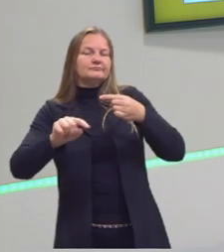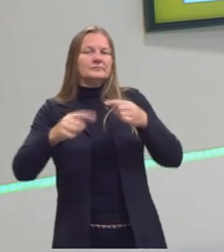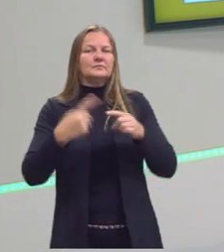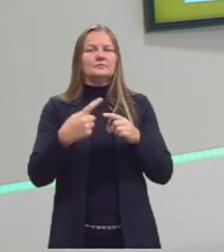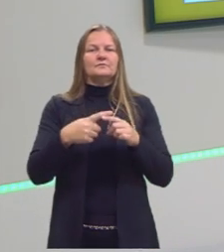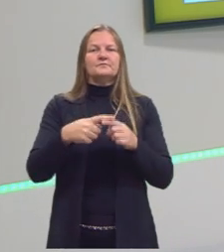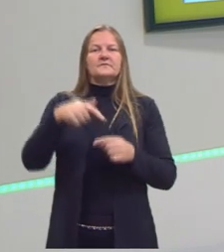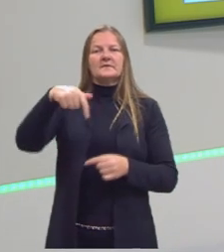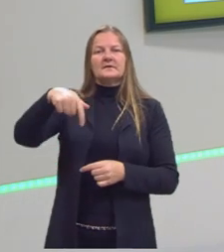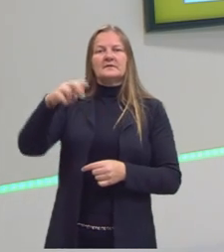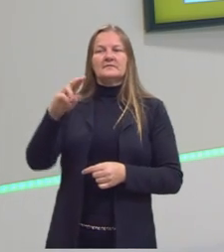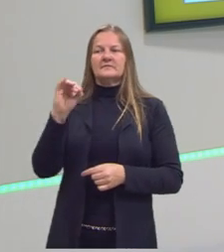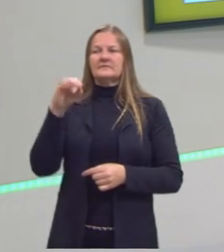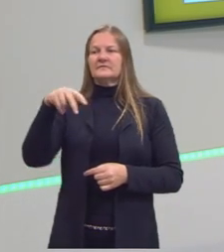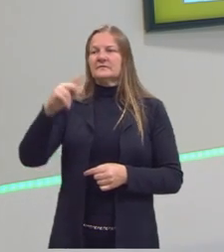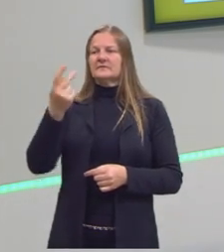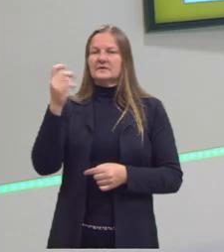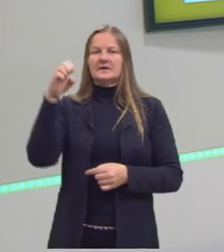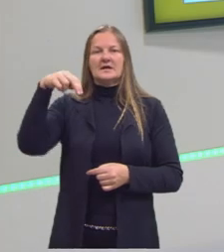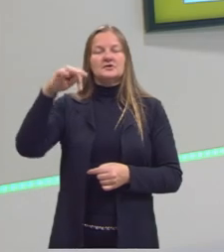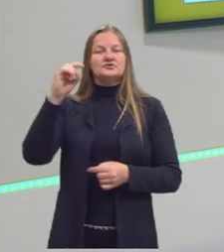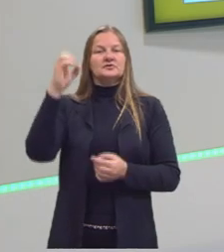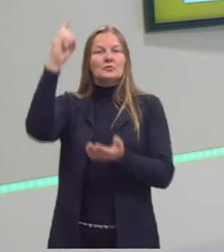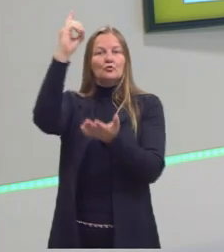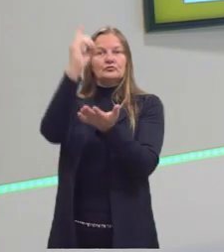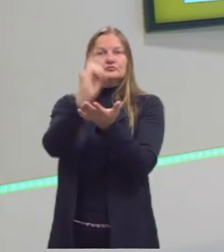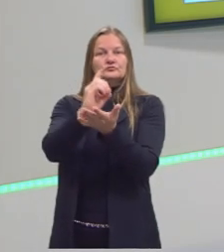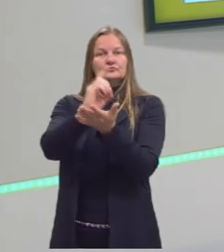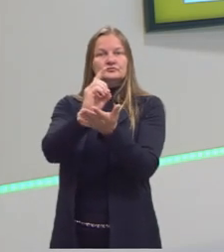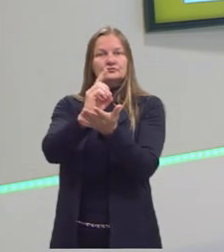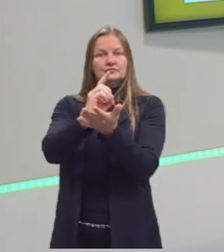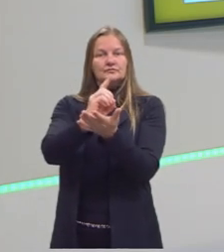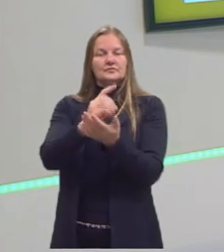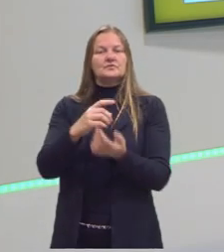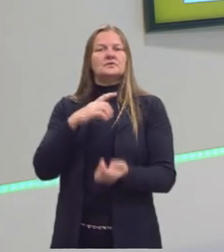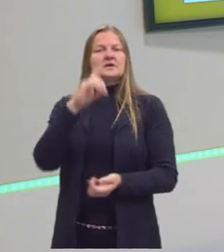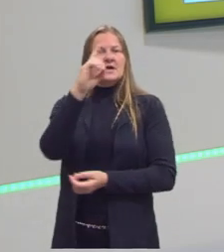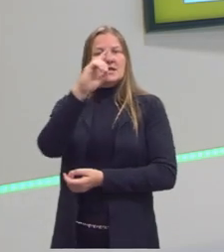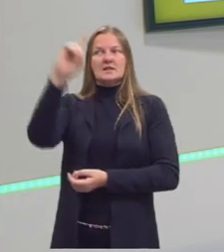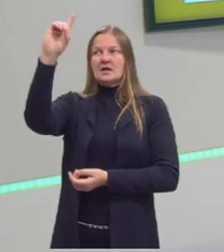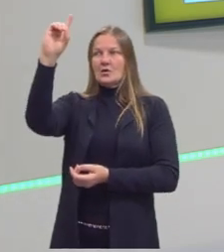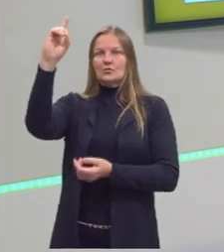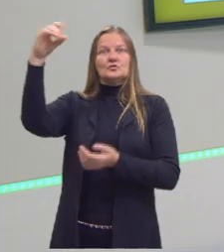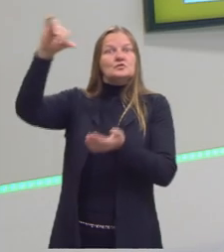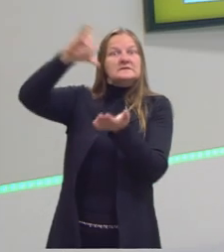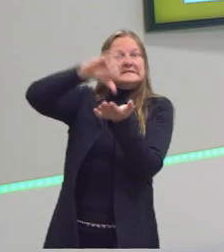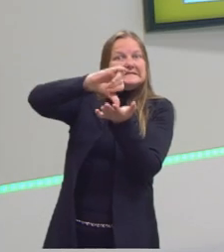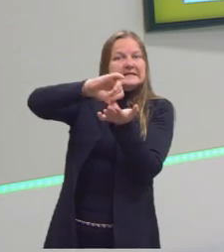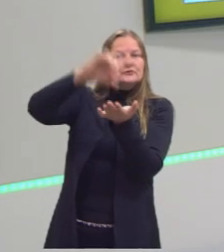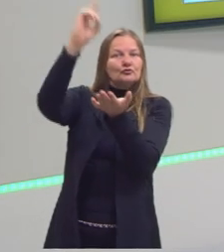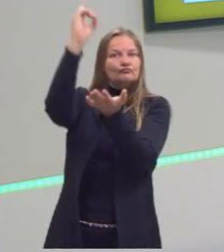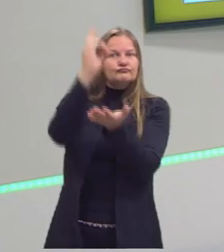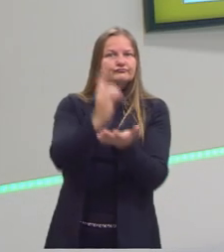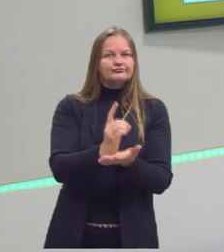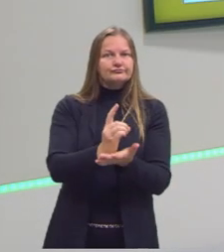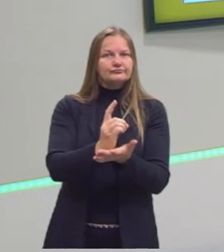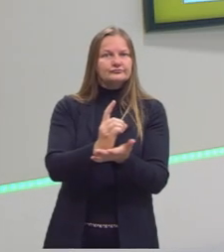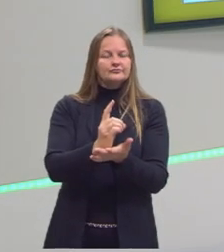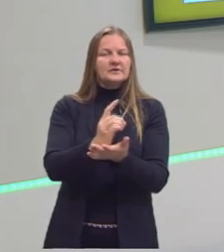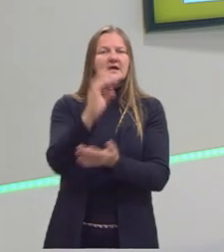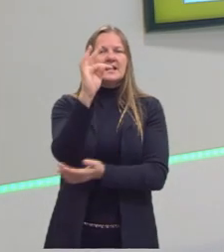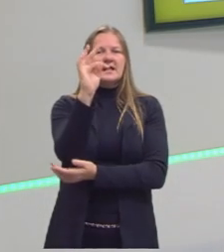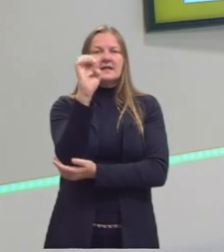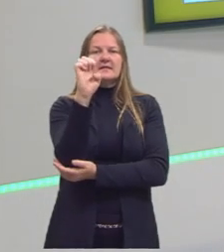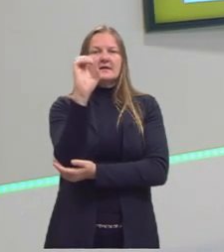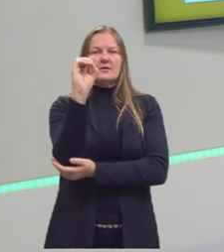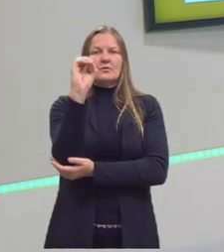quinhentismo, onde Deus é o centro, teocentrismo. Quando a gente passa para o barroco, a sociedade vai mudando o seu